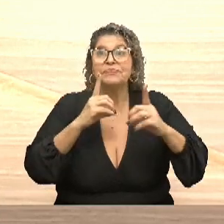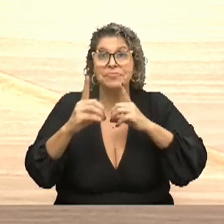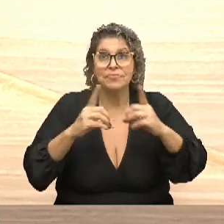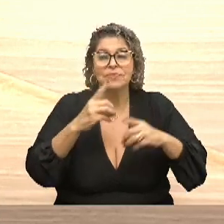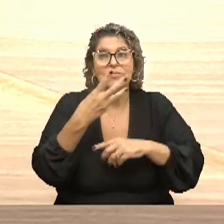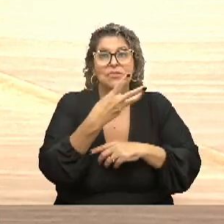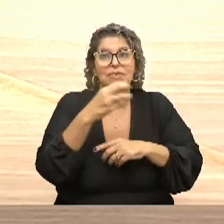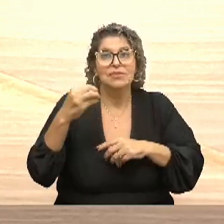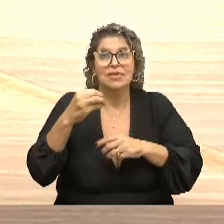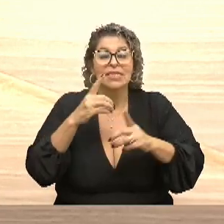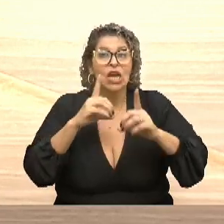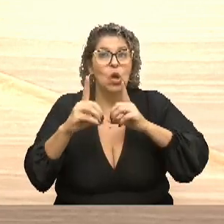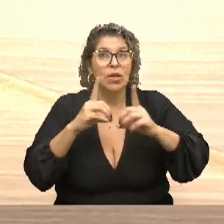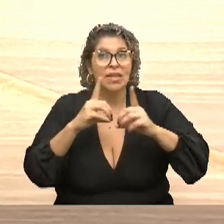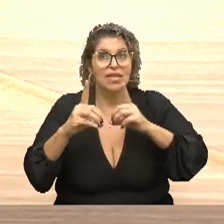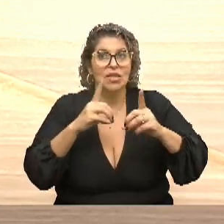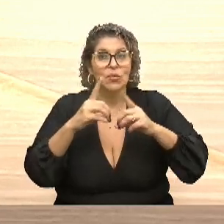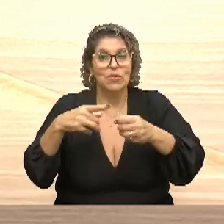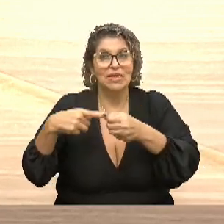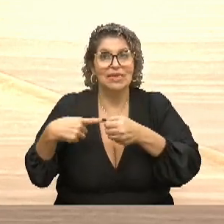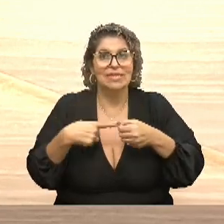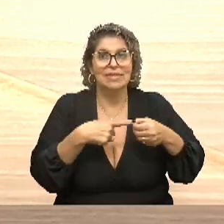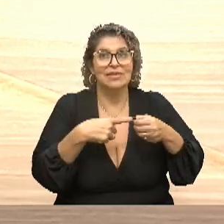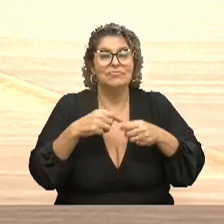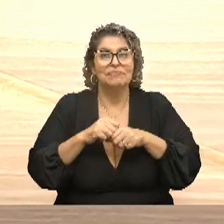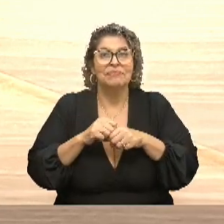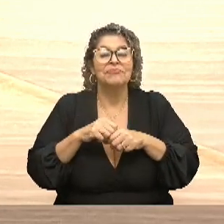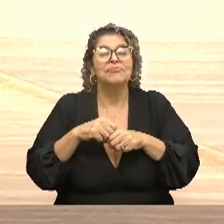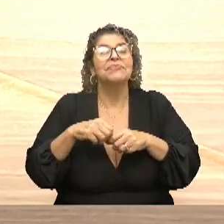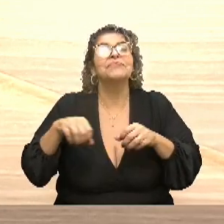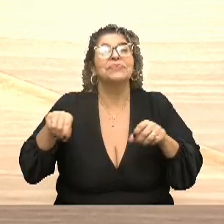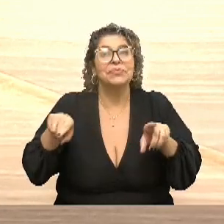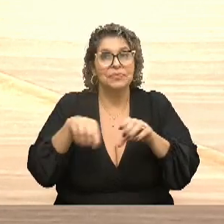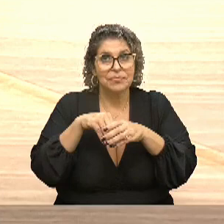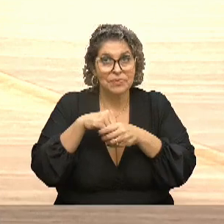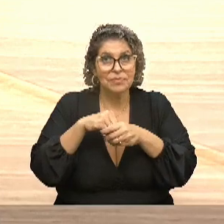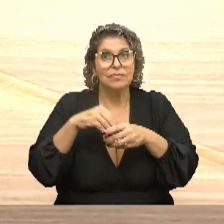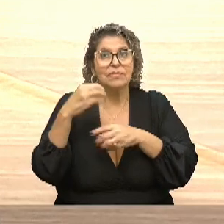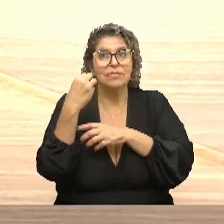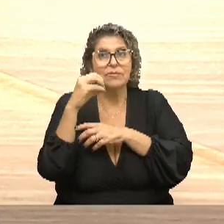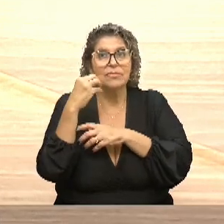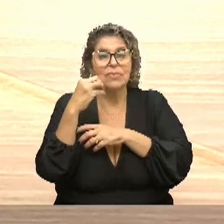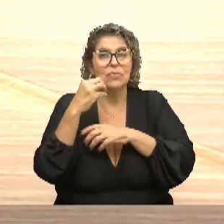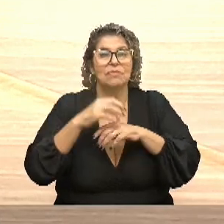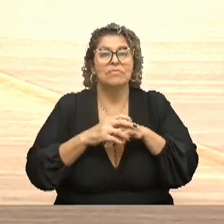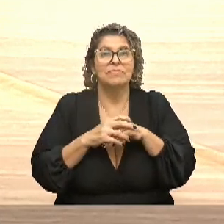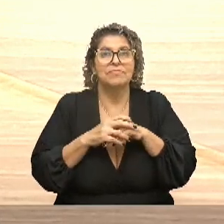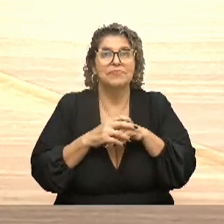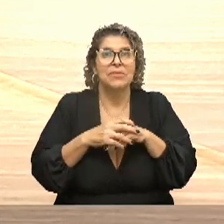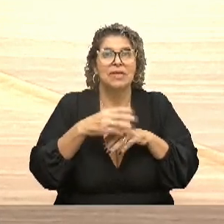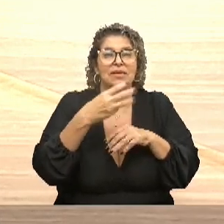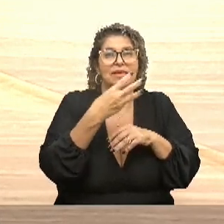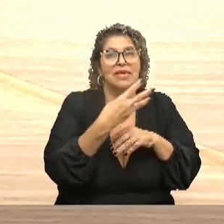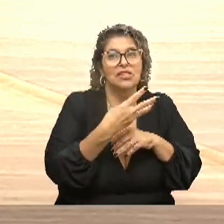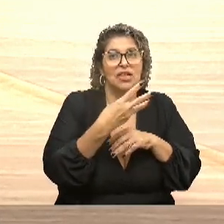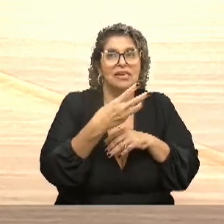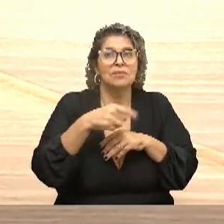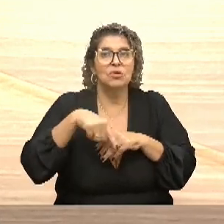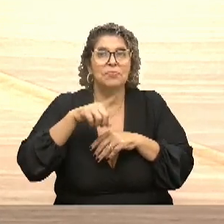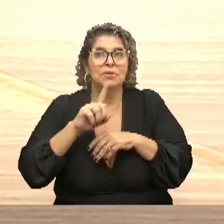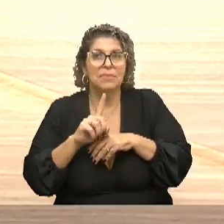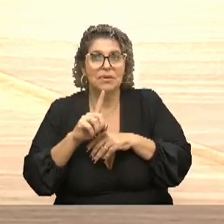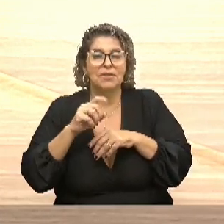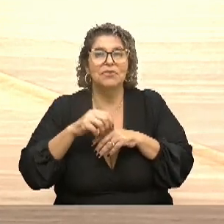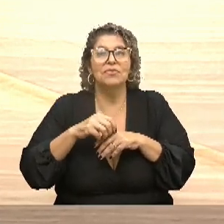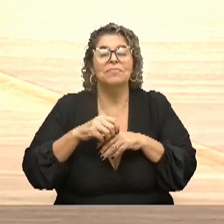tem 30 coordenadores nas cidades, incluindo Porto Alegre. Estamos indo para o 31º. Hoje já falei